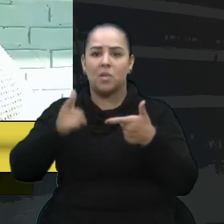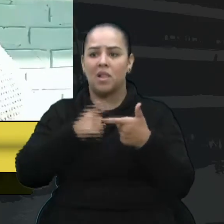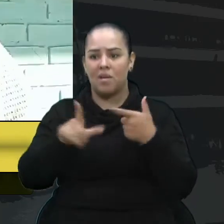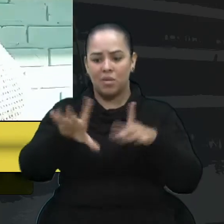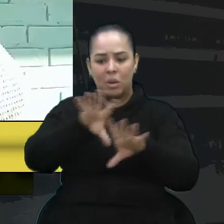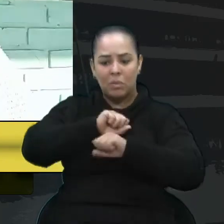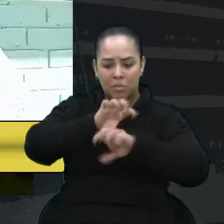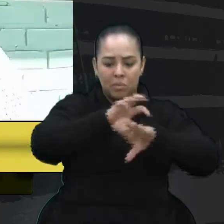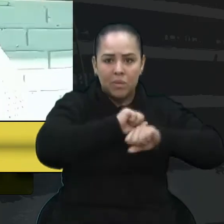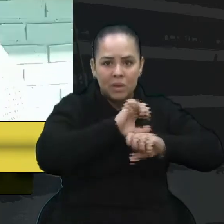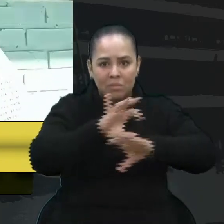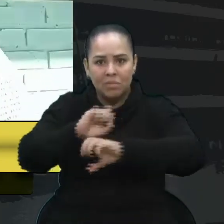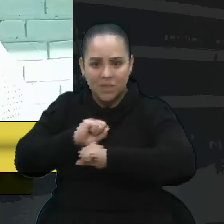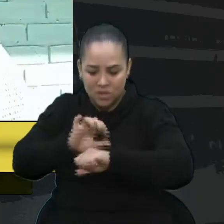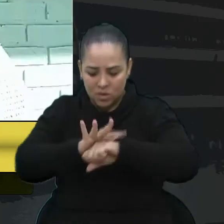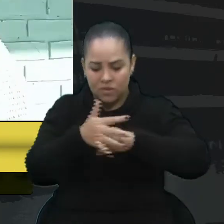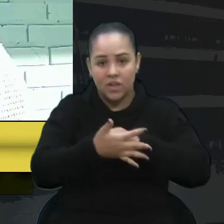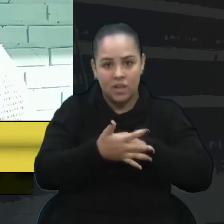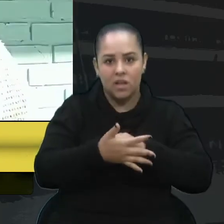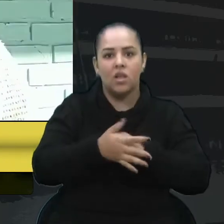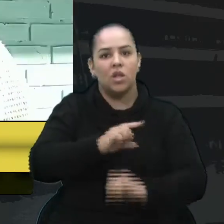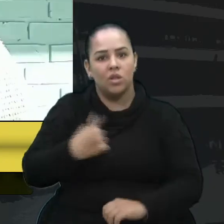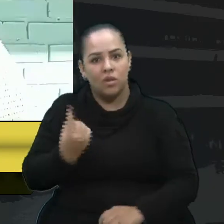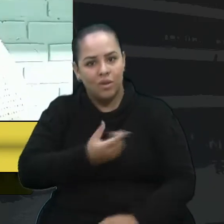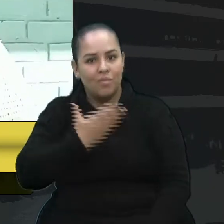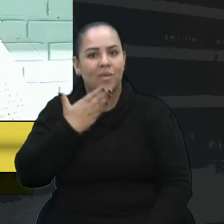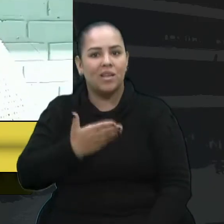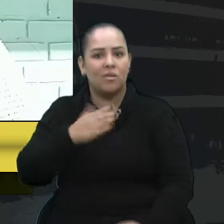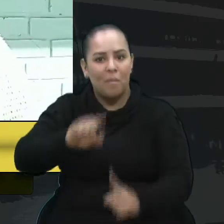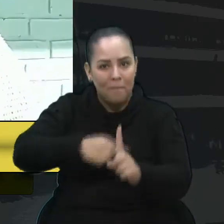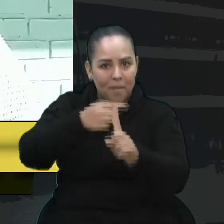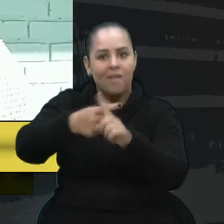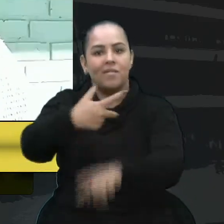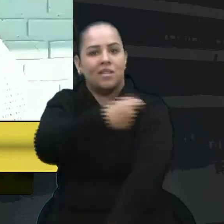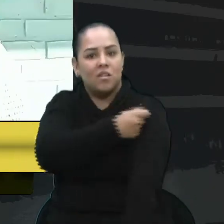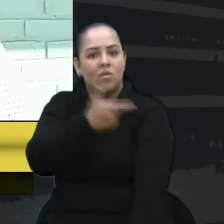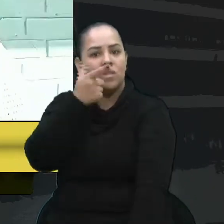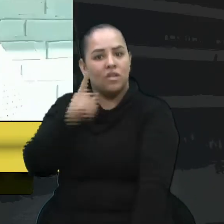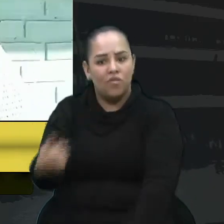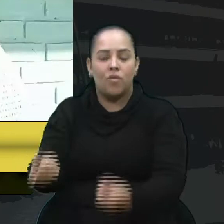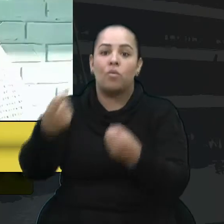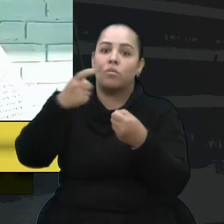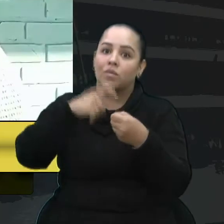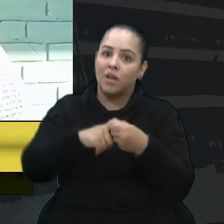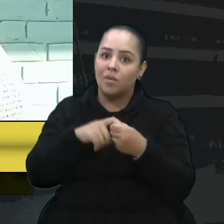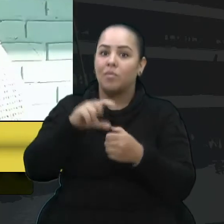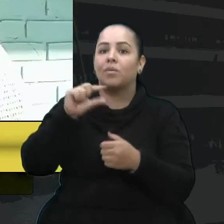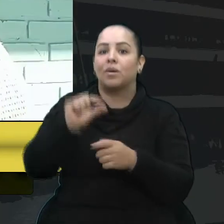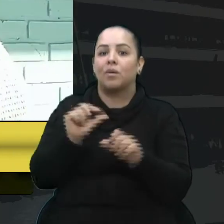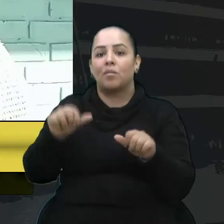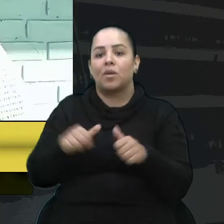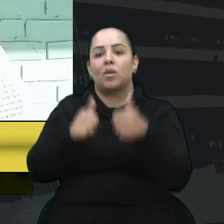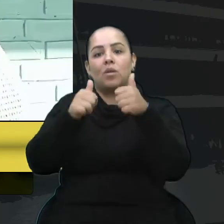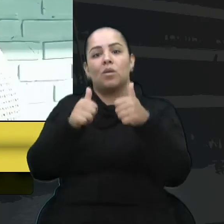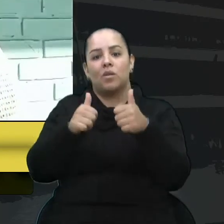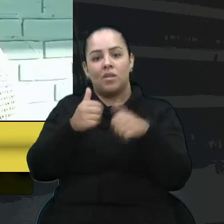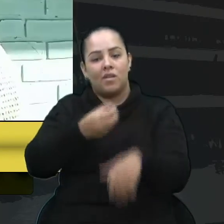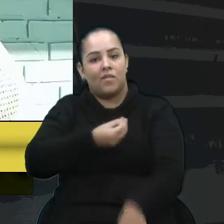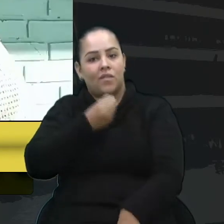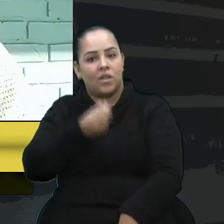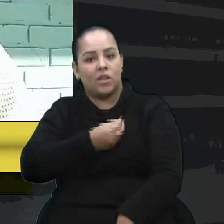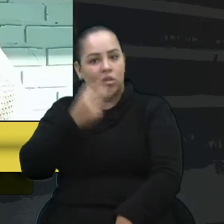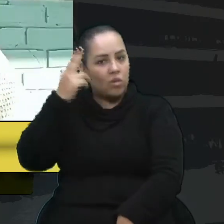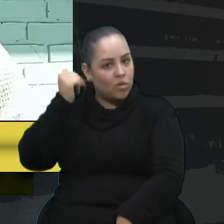Então, a cobrança é mais vacina para que a gente consiga retornar minimamente, né? A vida é um pouco mais normal. Obrigada.